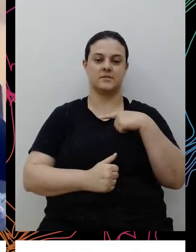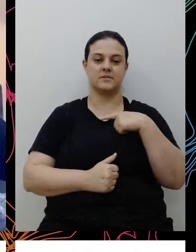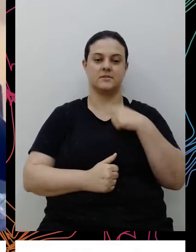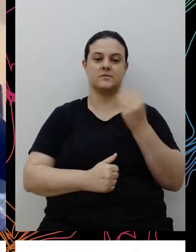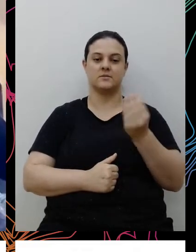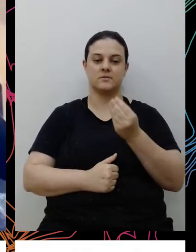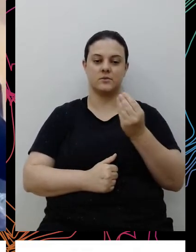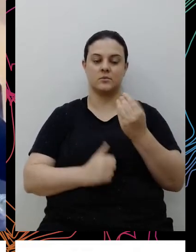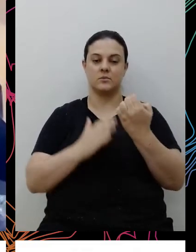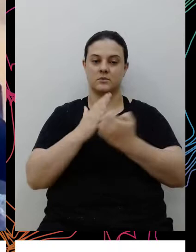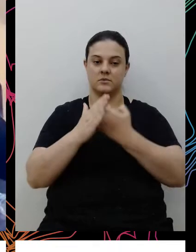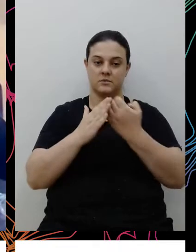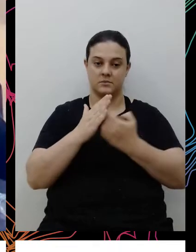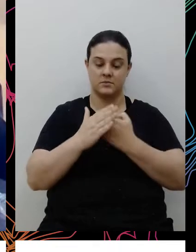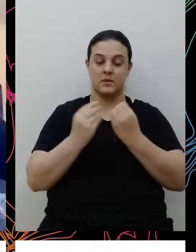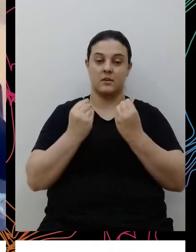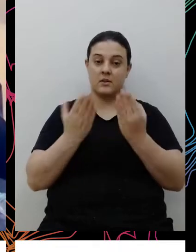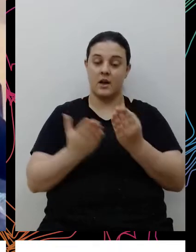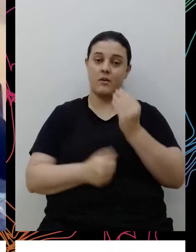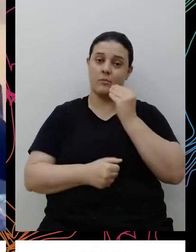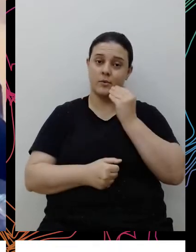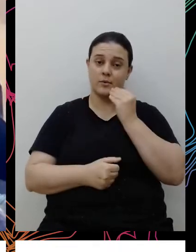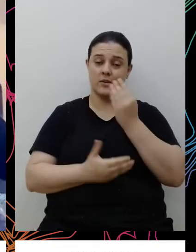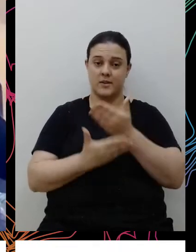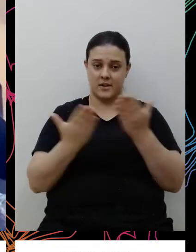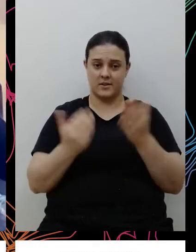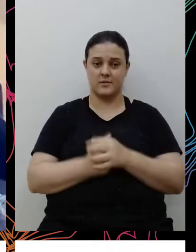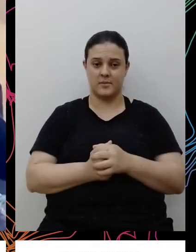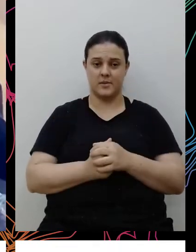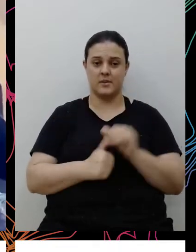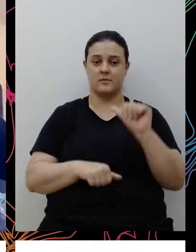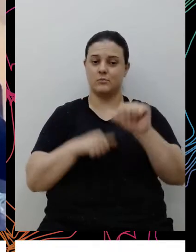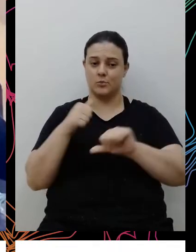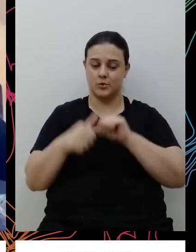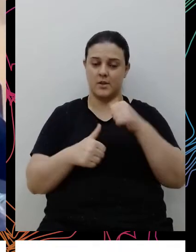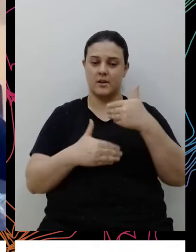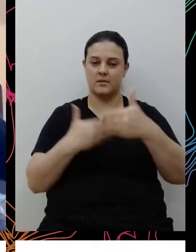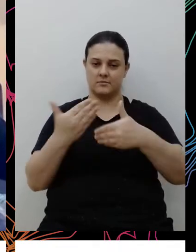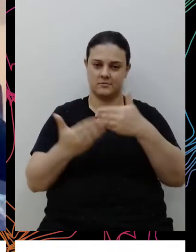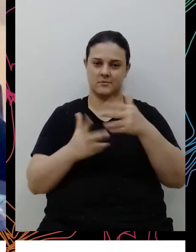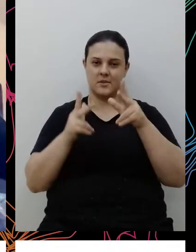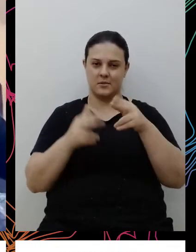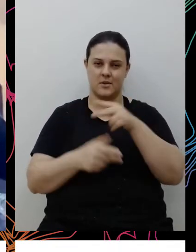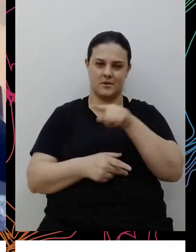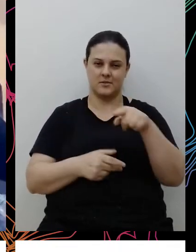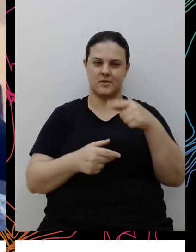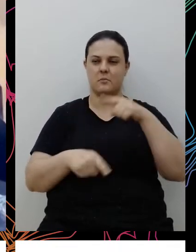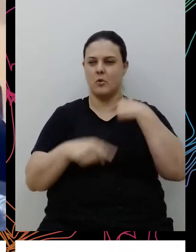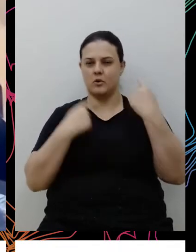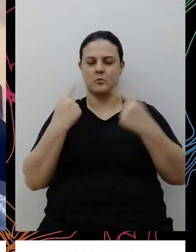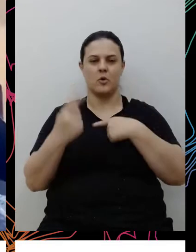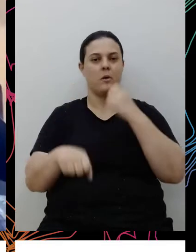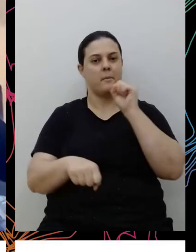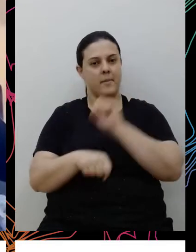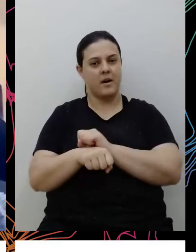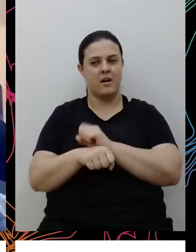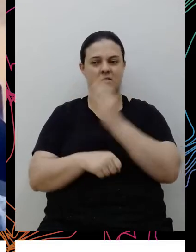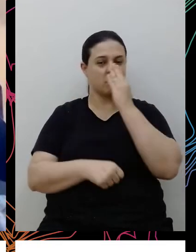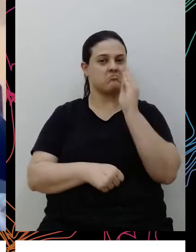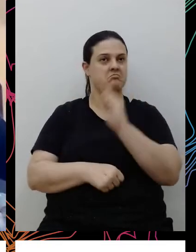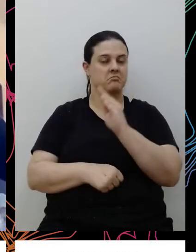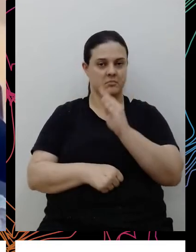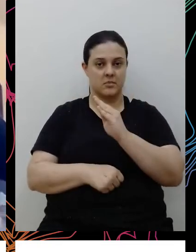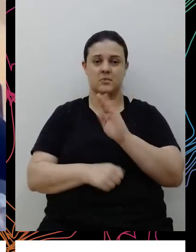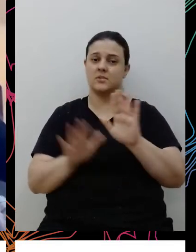empresa, é dar essas oportunidades, né? Inverter um pouco esse ciclo, como você colocou, de mortes e tal, de negligência, muitas vezes.